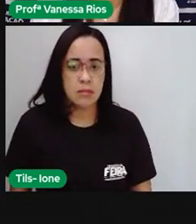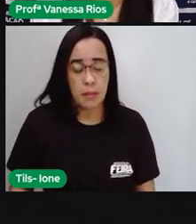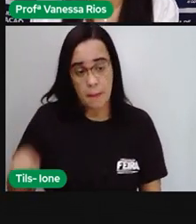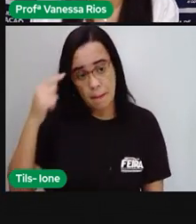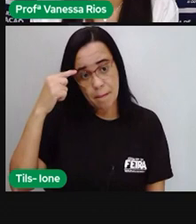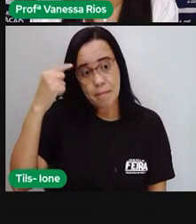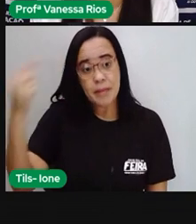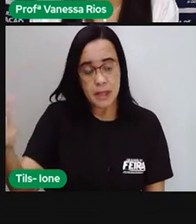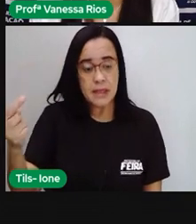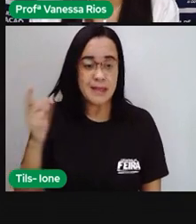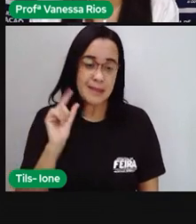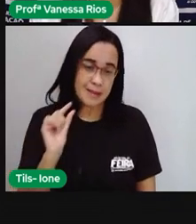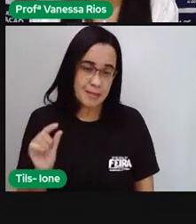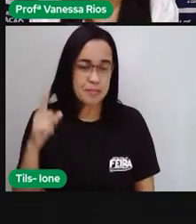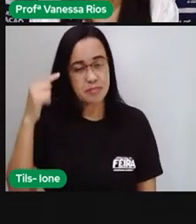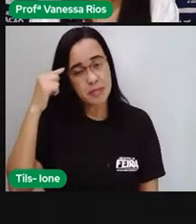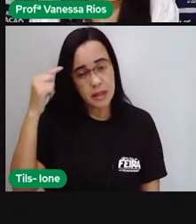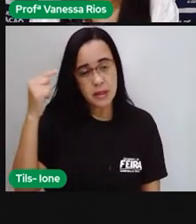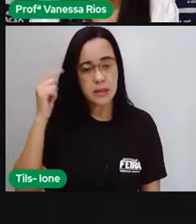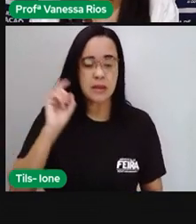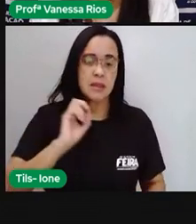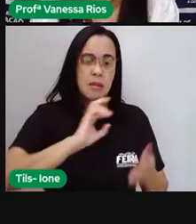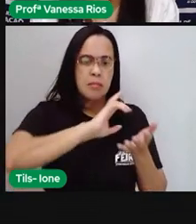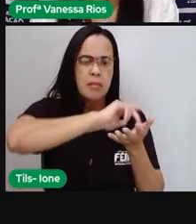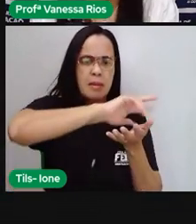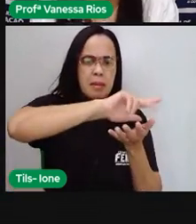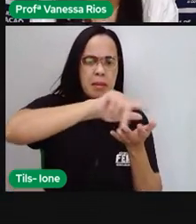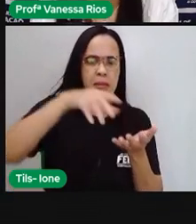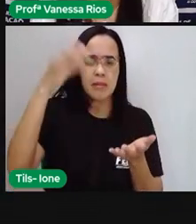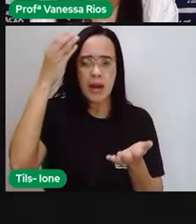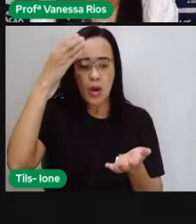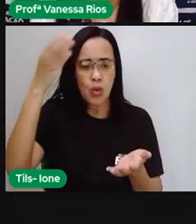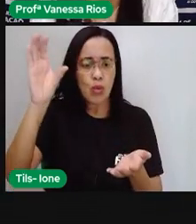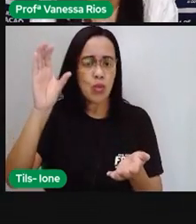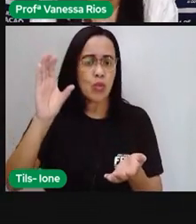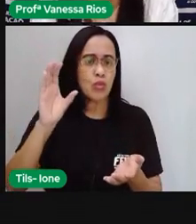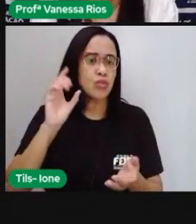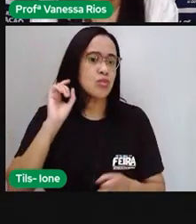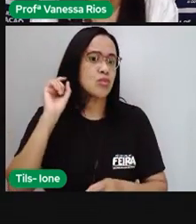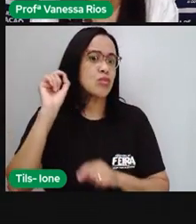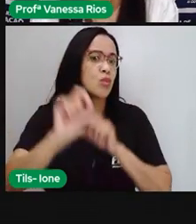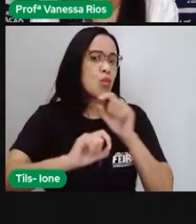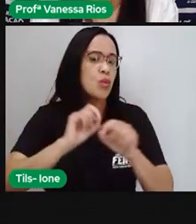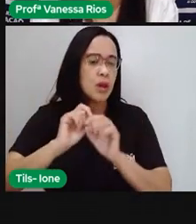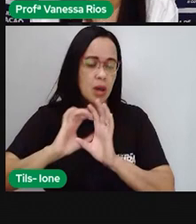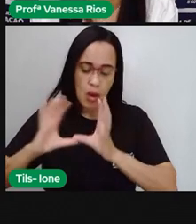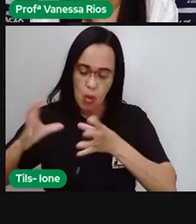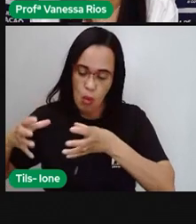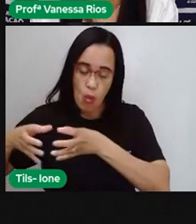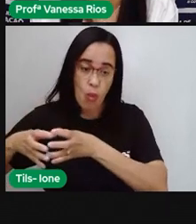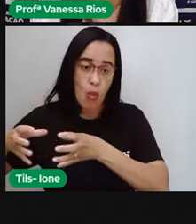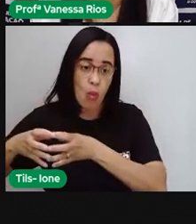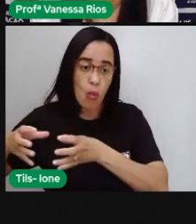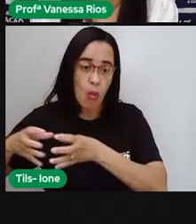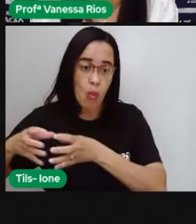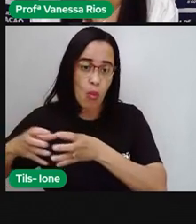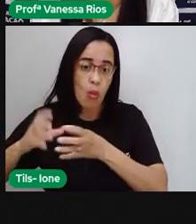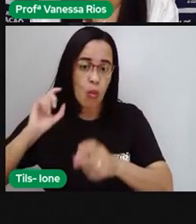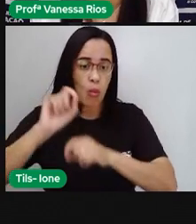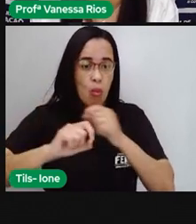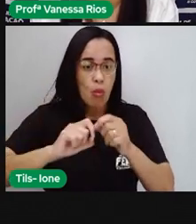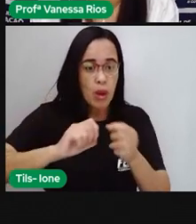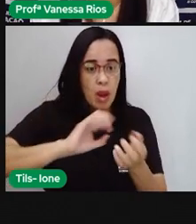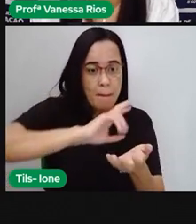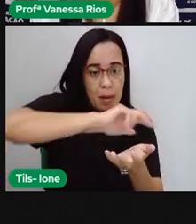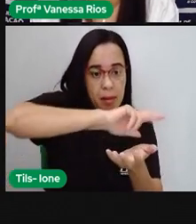pra pensar um pouquinho. A diversidade cultural, ela representa o conjunto das distintas culturas que